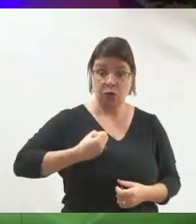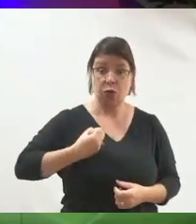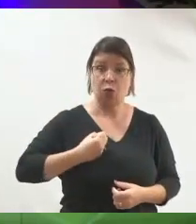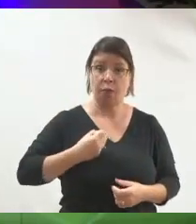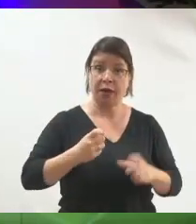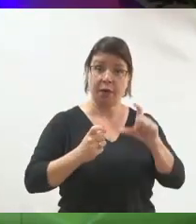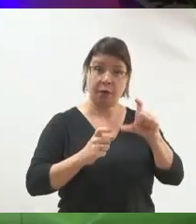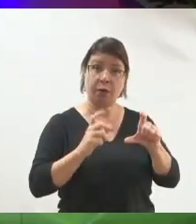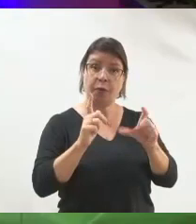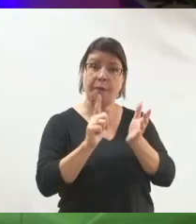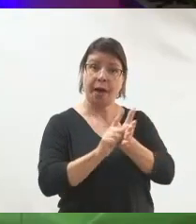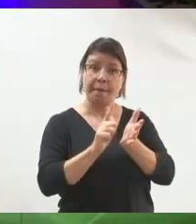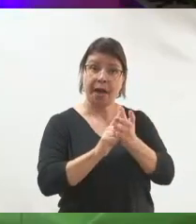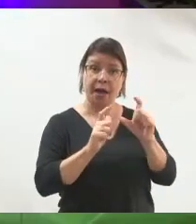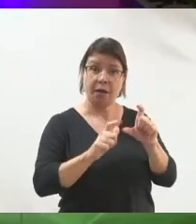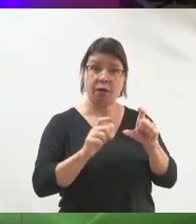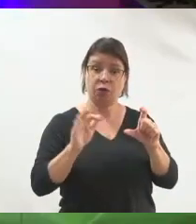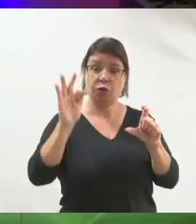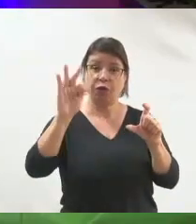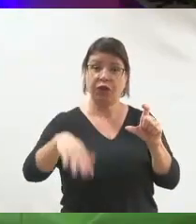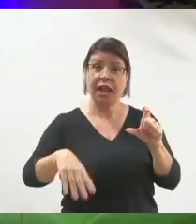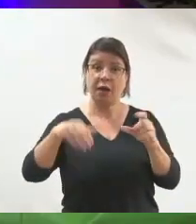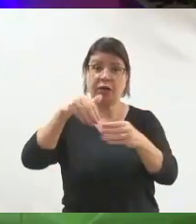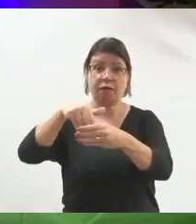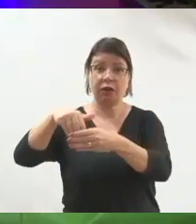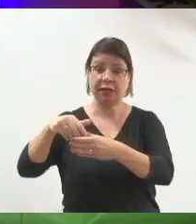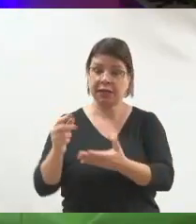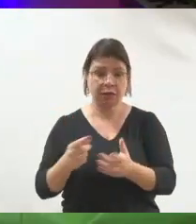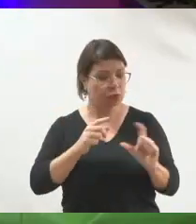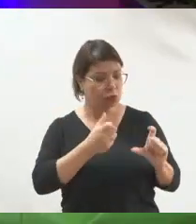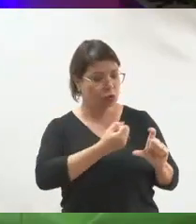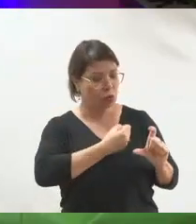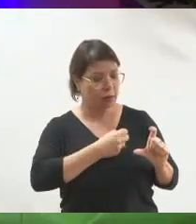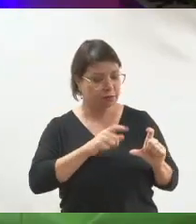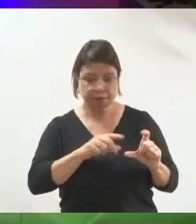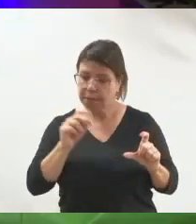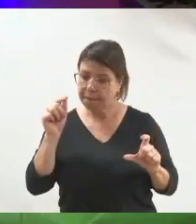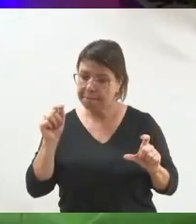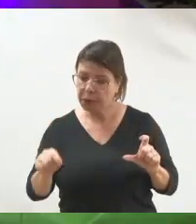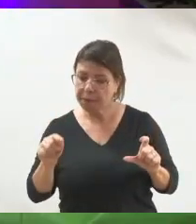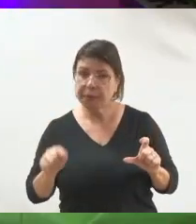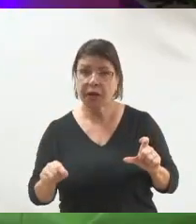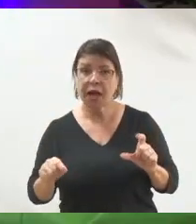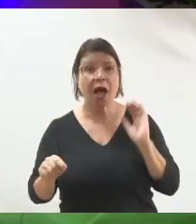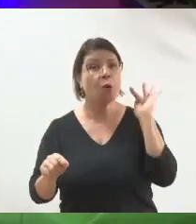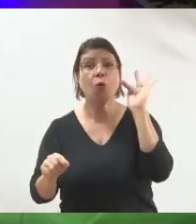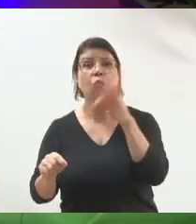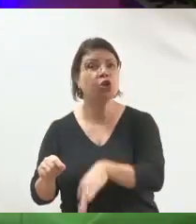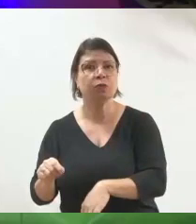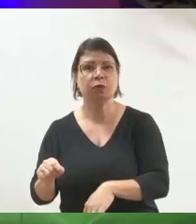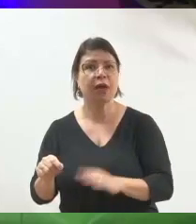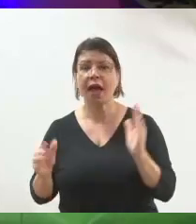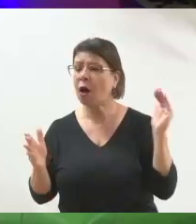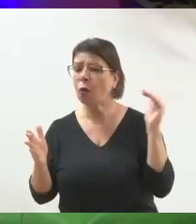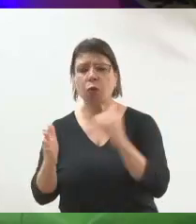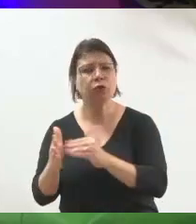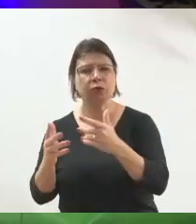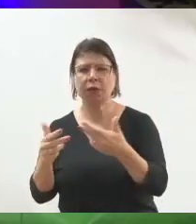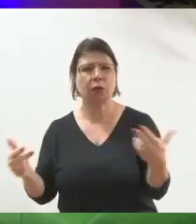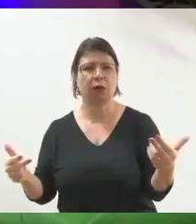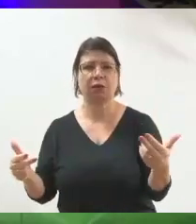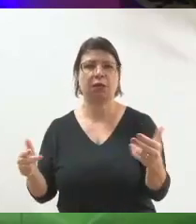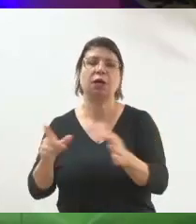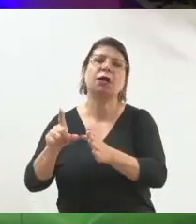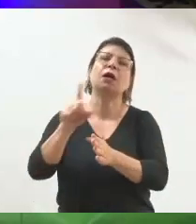gente ficar só pedindo voto, pedindo voto, vote em mim, eu sou pré-candidato. Esse negócio, por exemplo, inclusive, que muitos pré-candidatos